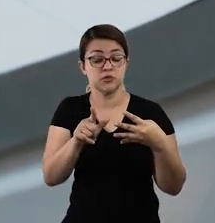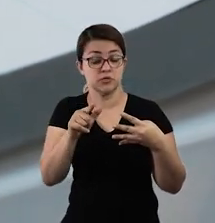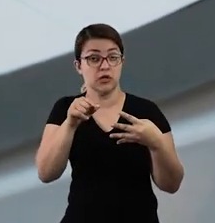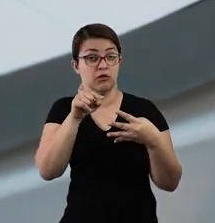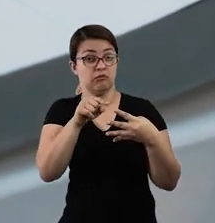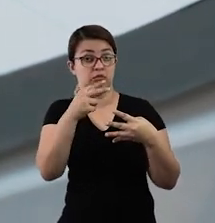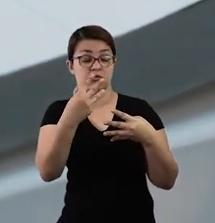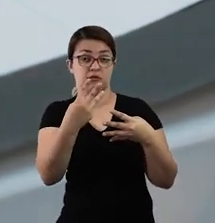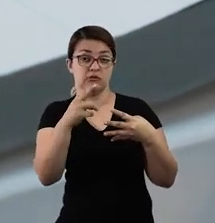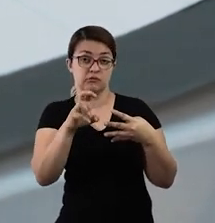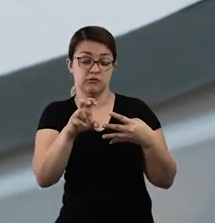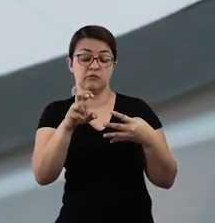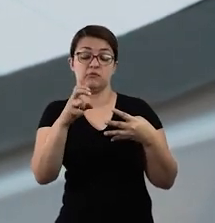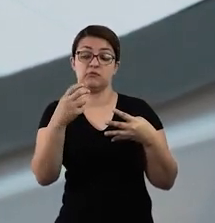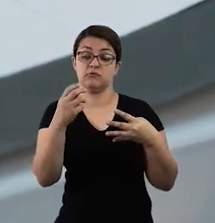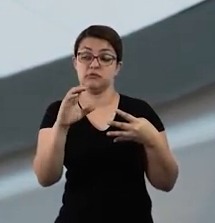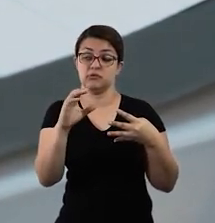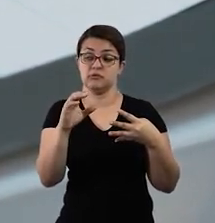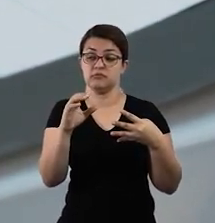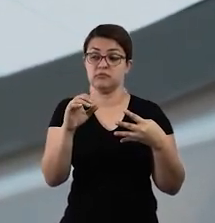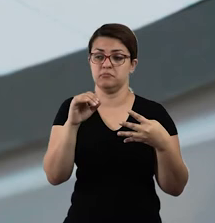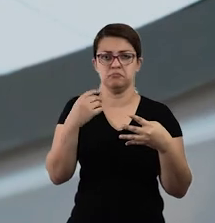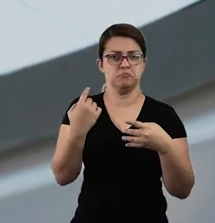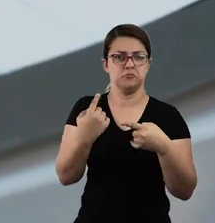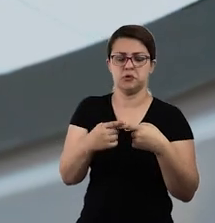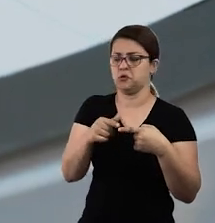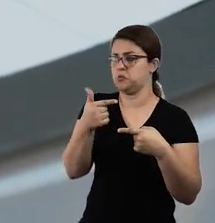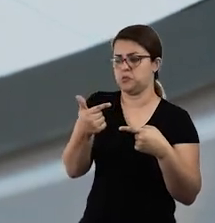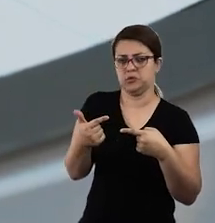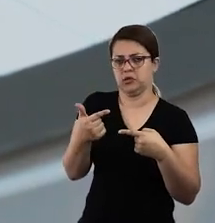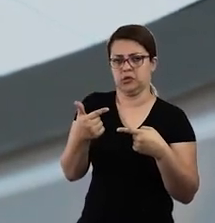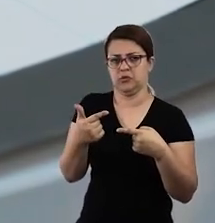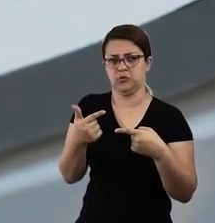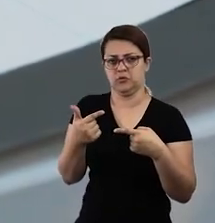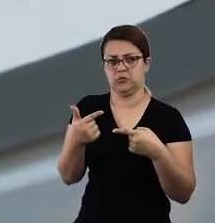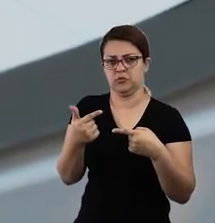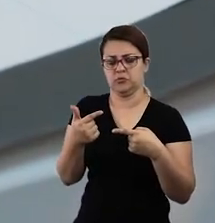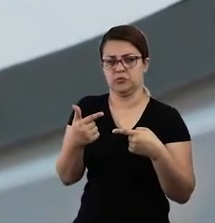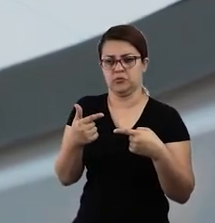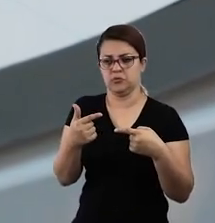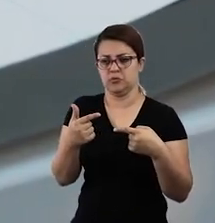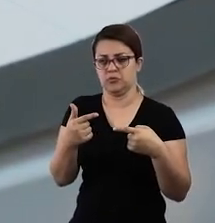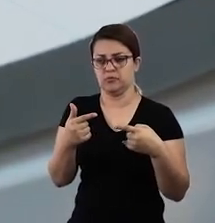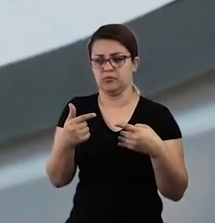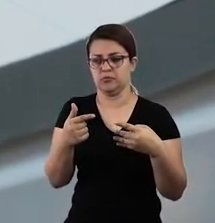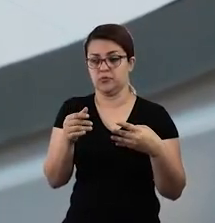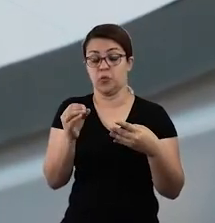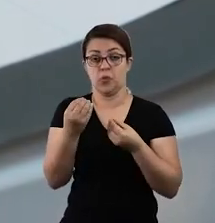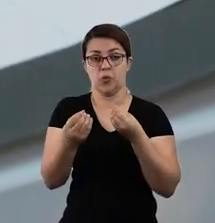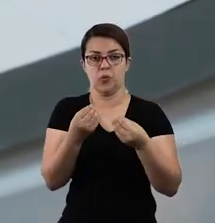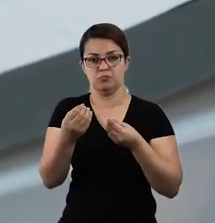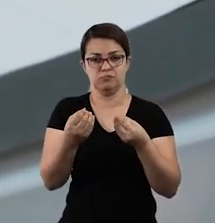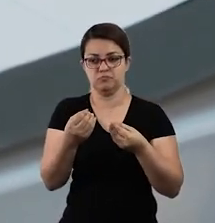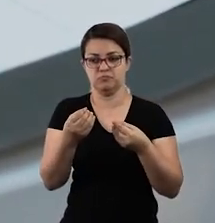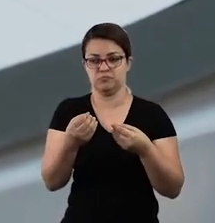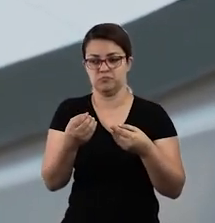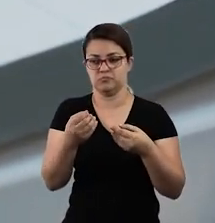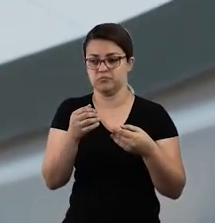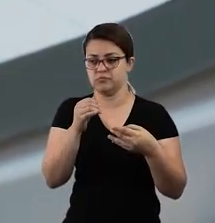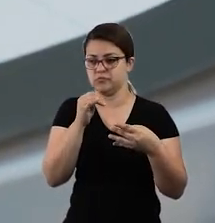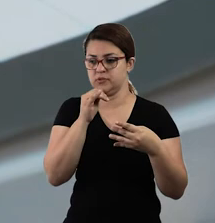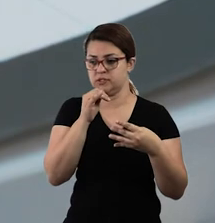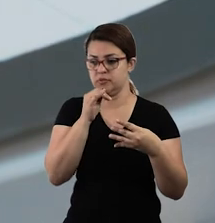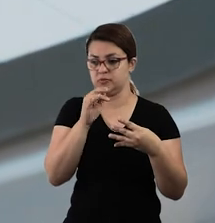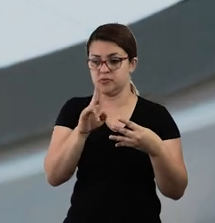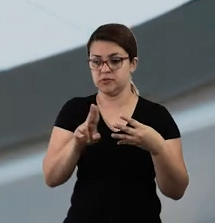esse valor aqui de 35 centavos. Porque eu não tenho uma moeda nesse valor. Então eu preciso juntar, né, moedas para formar esse valor. Então, por exemplo,